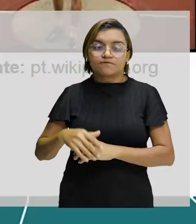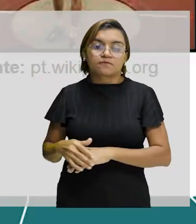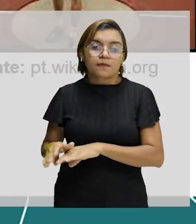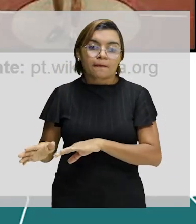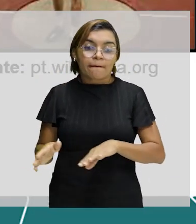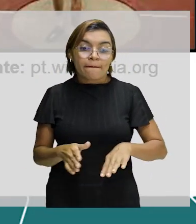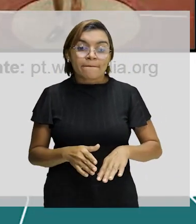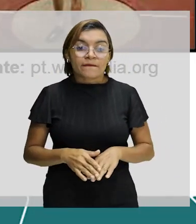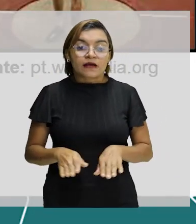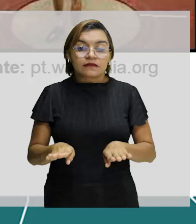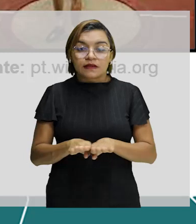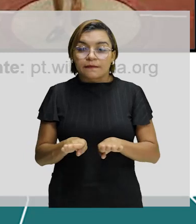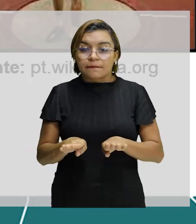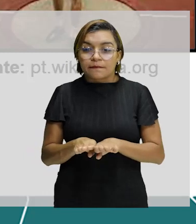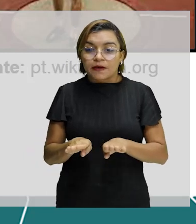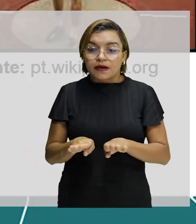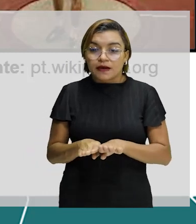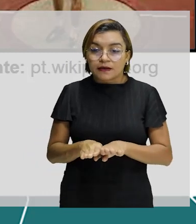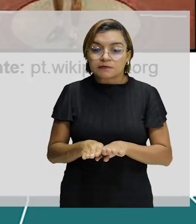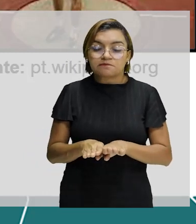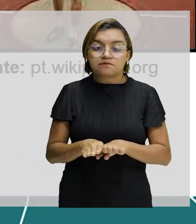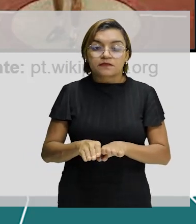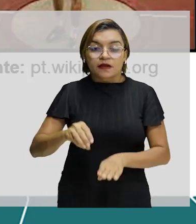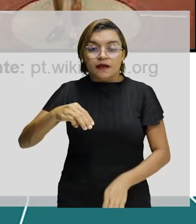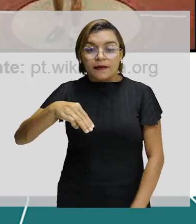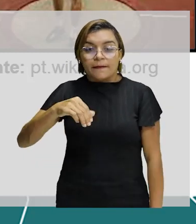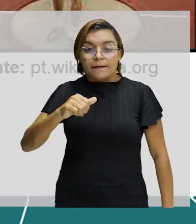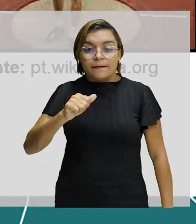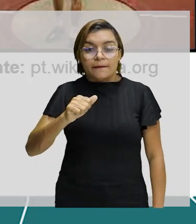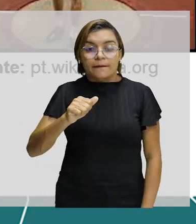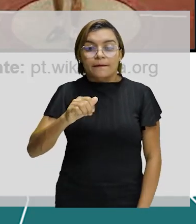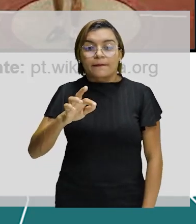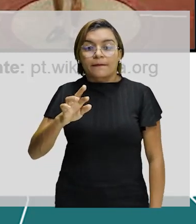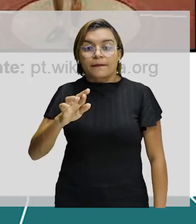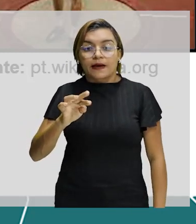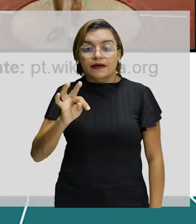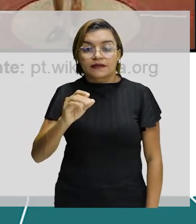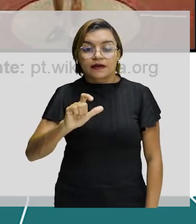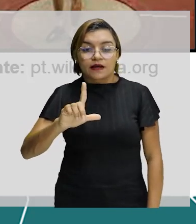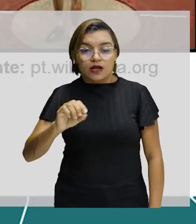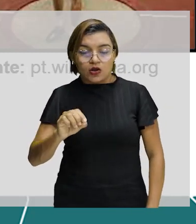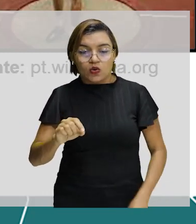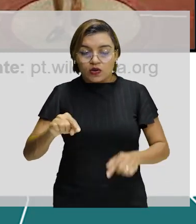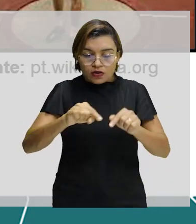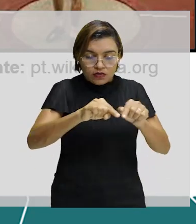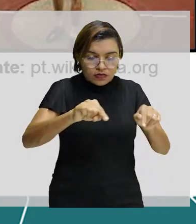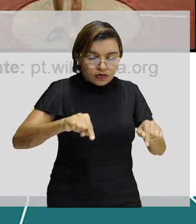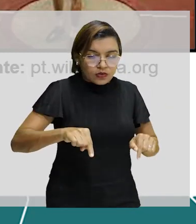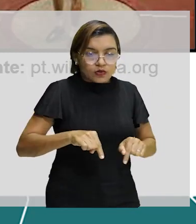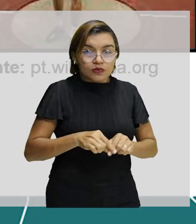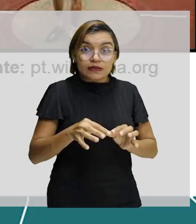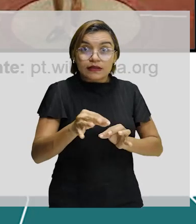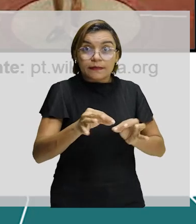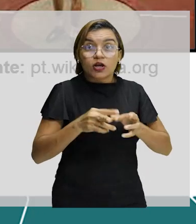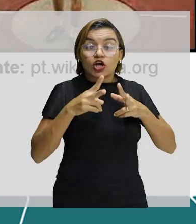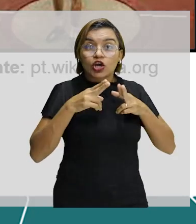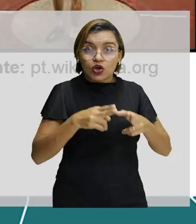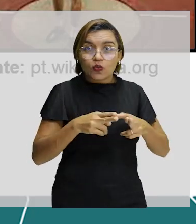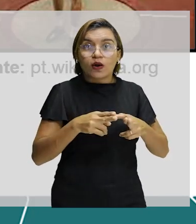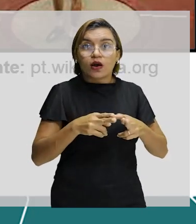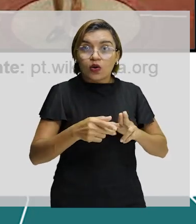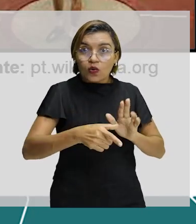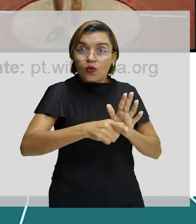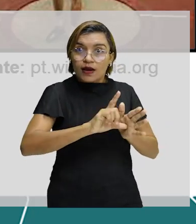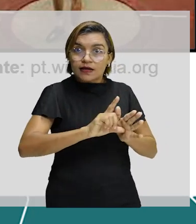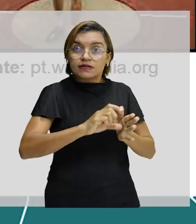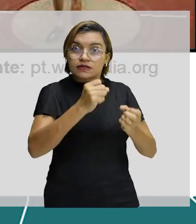Lançamento de martelo, mesmo tamanho da área do arremesso de peso, 2,13. Só que o martelo, o